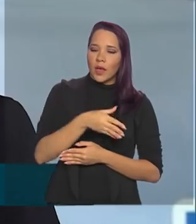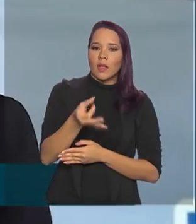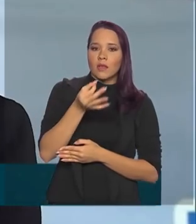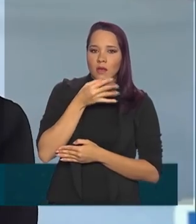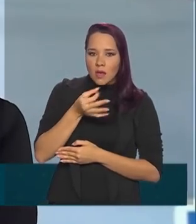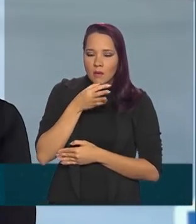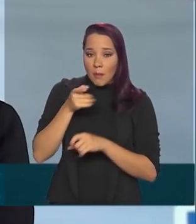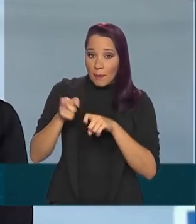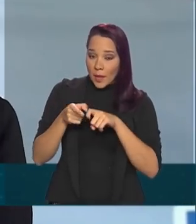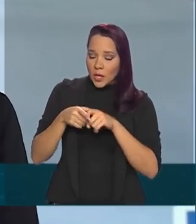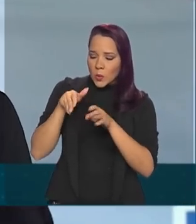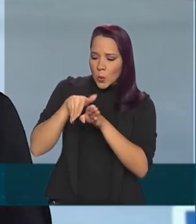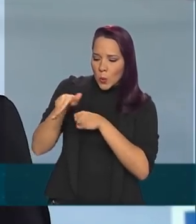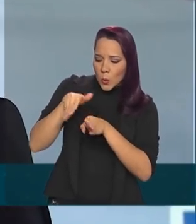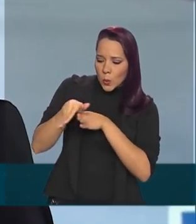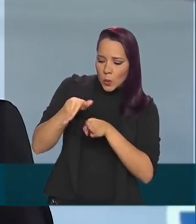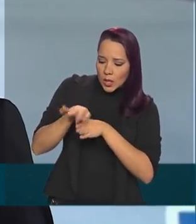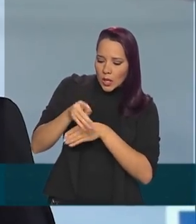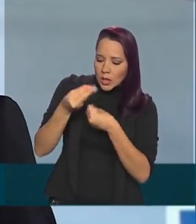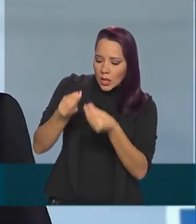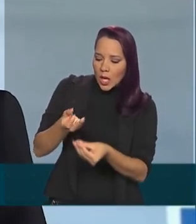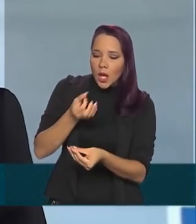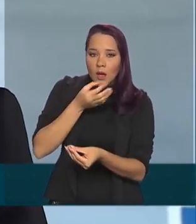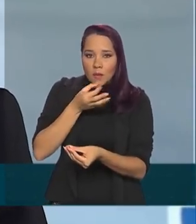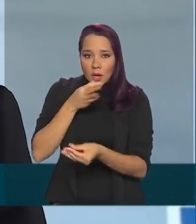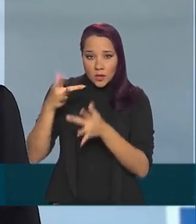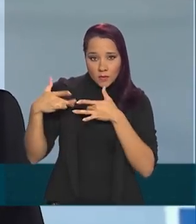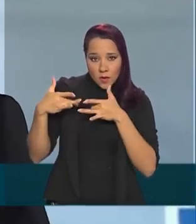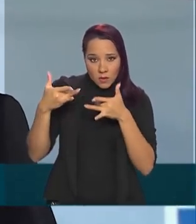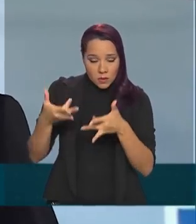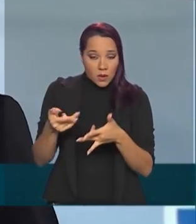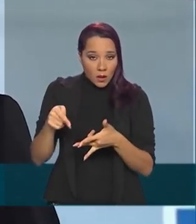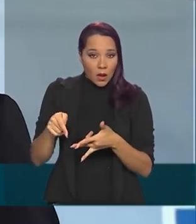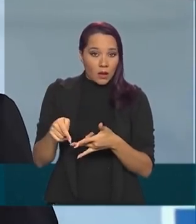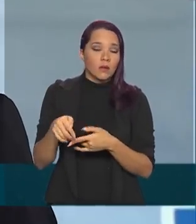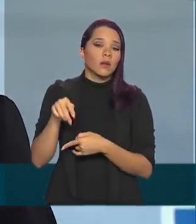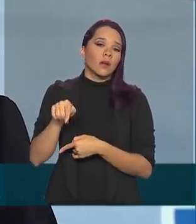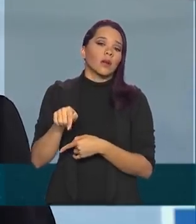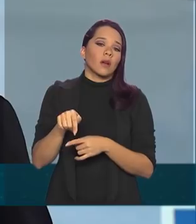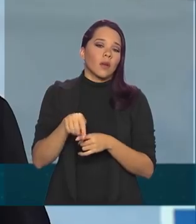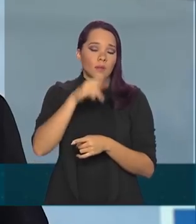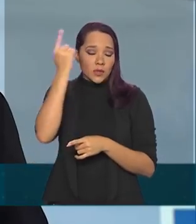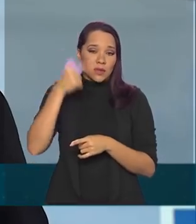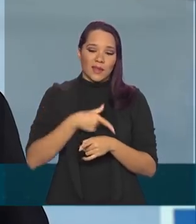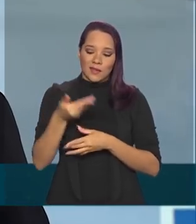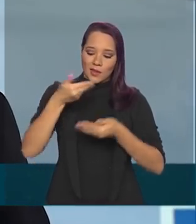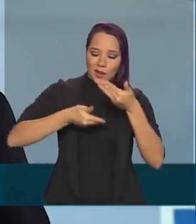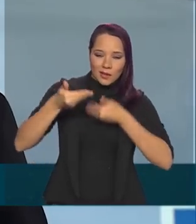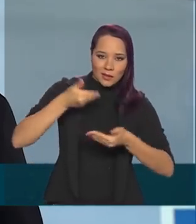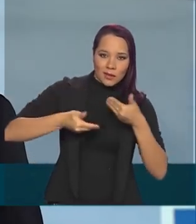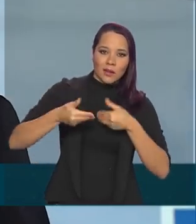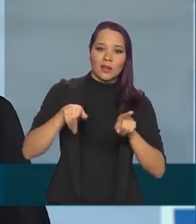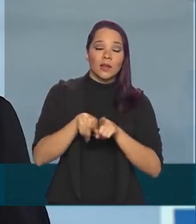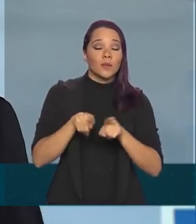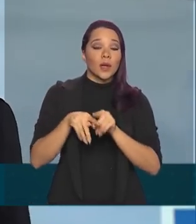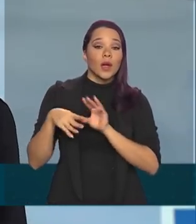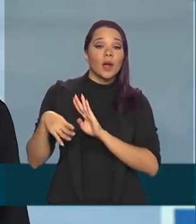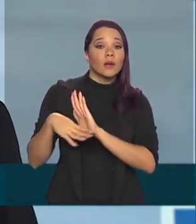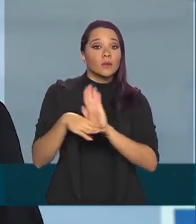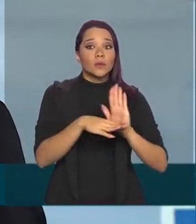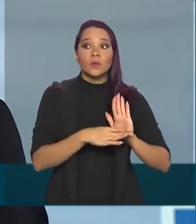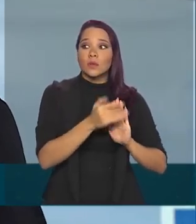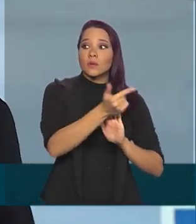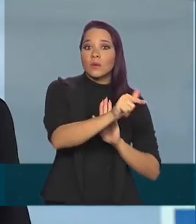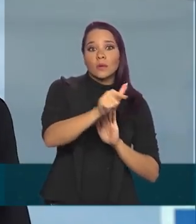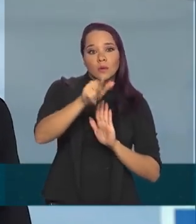orientada por um médico aqui, participa como voluntário disso, além dela ter o tratamento, ela também ajuda as